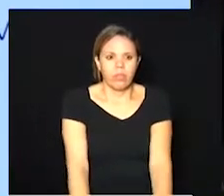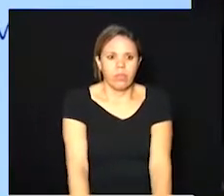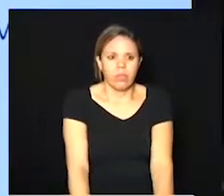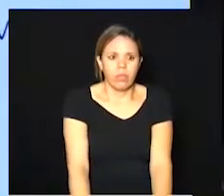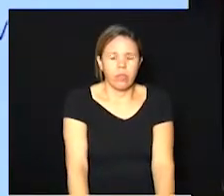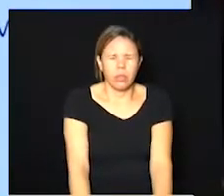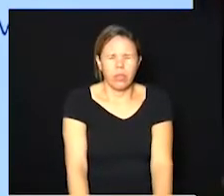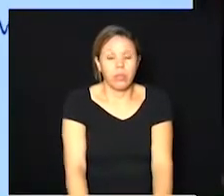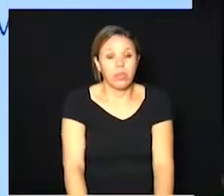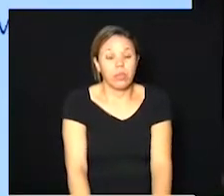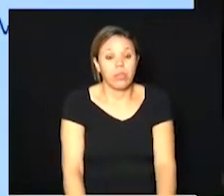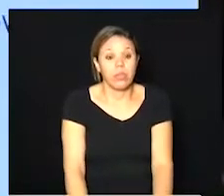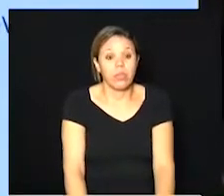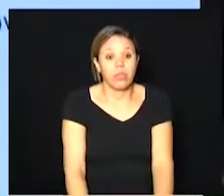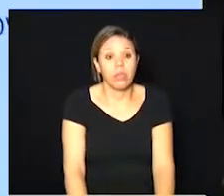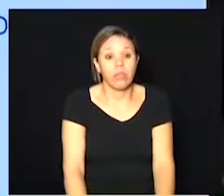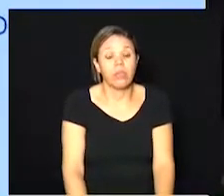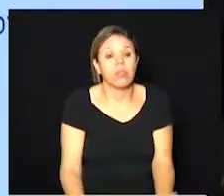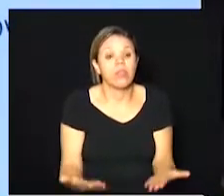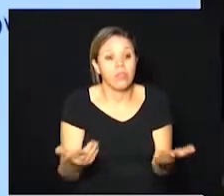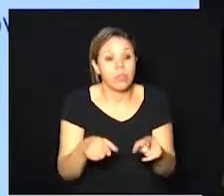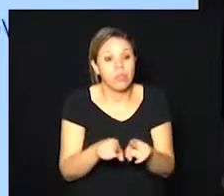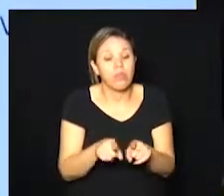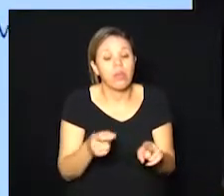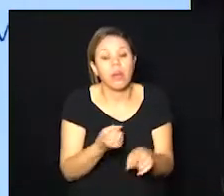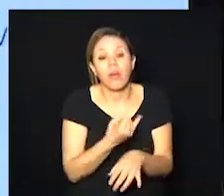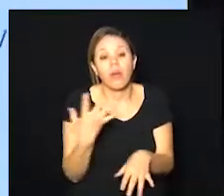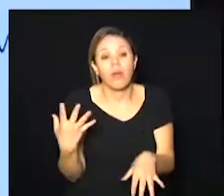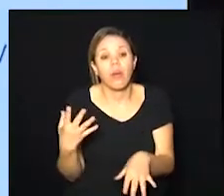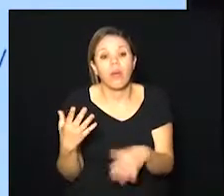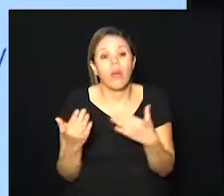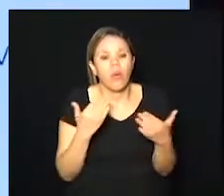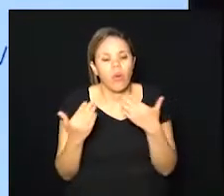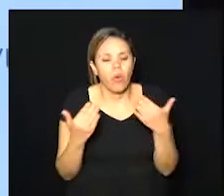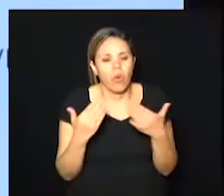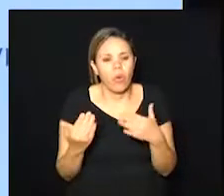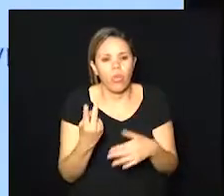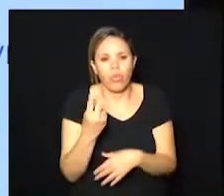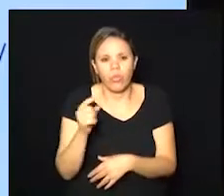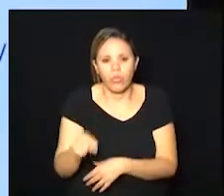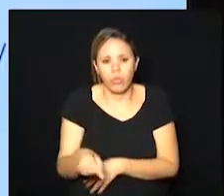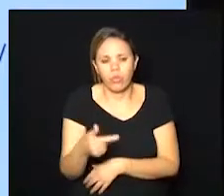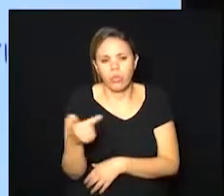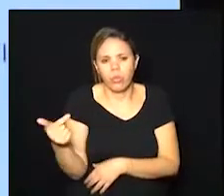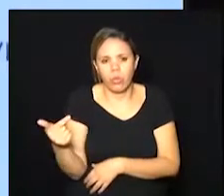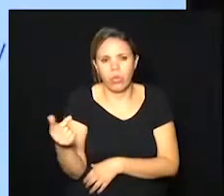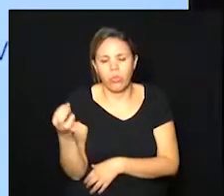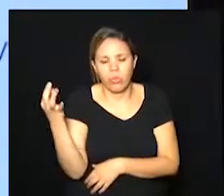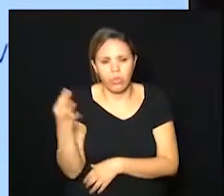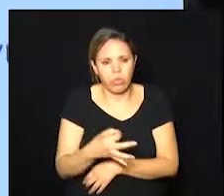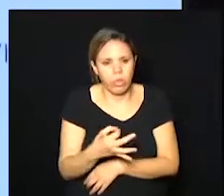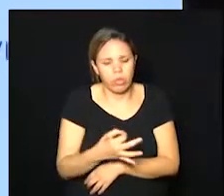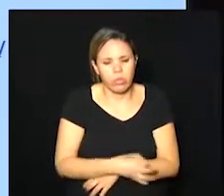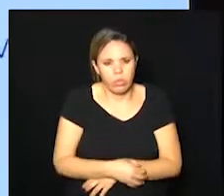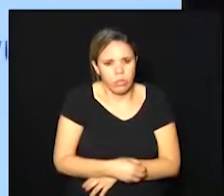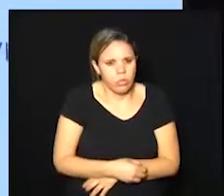bom as conclusões a prevalência da covid-19 no município de campinas é de 2.2%